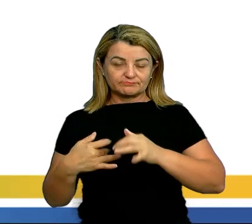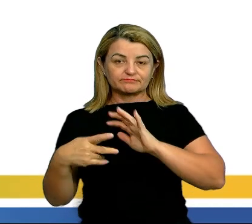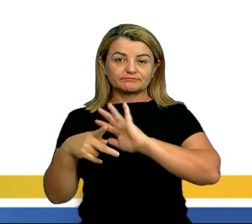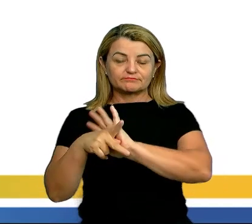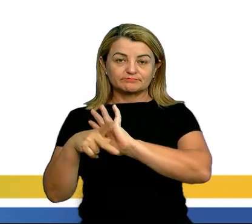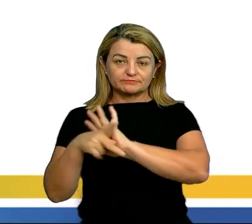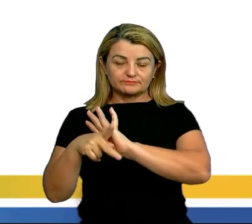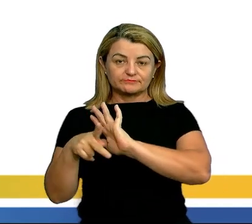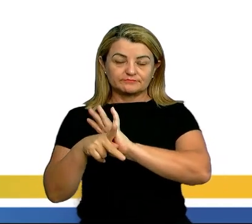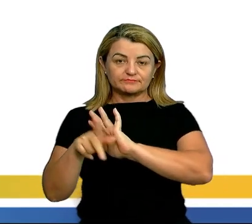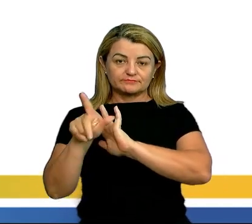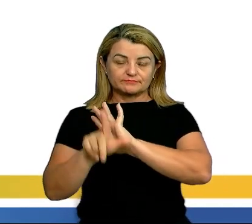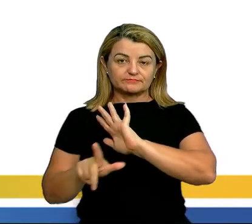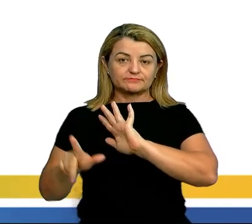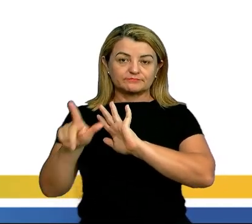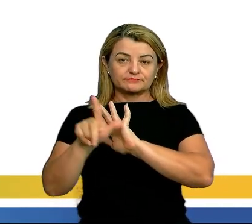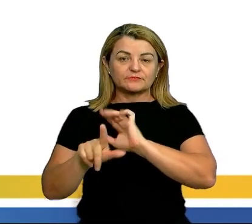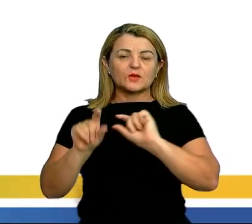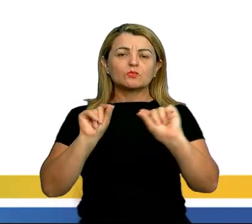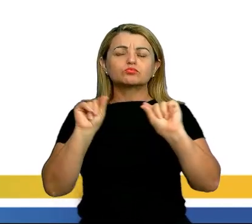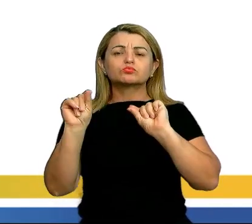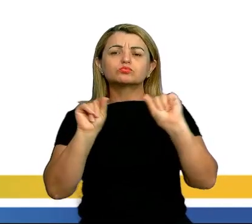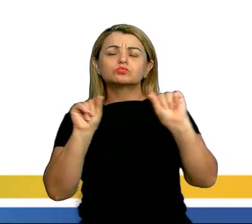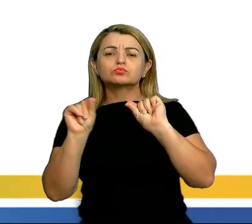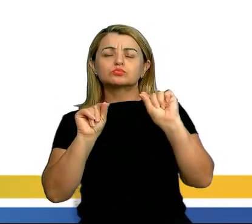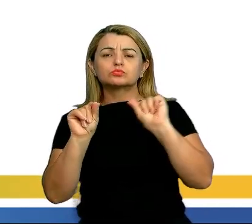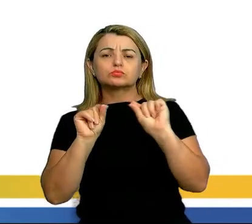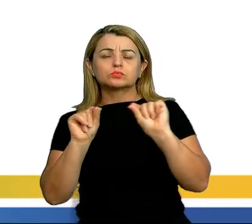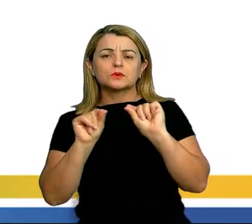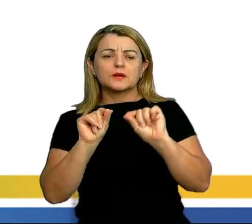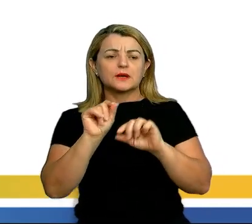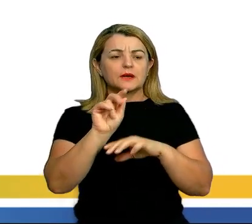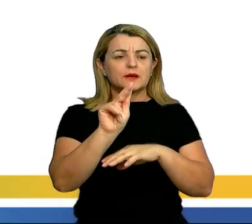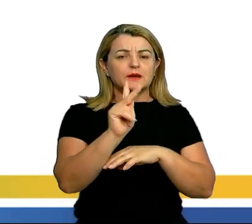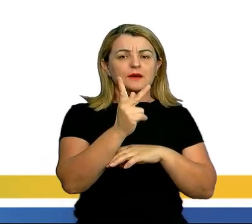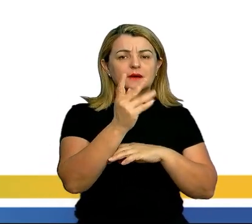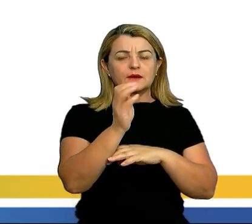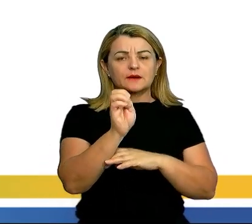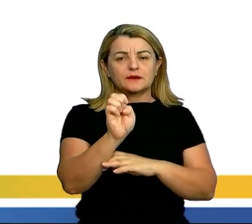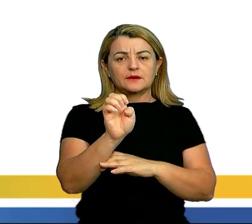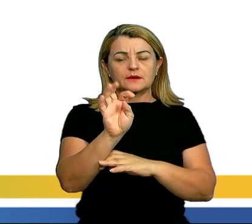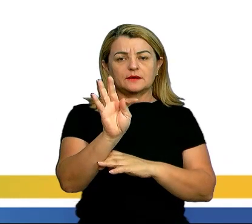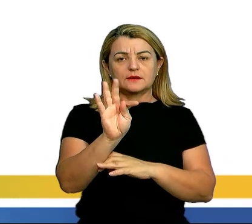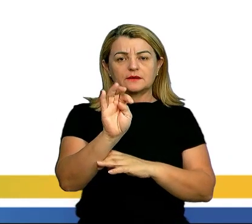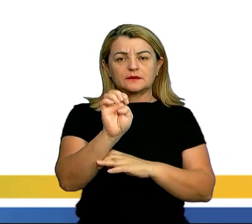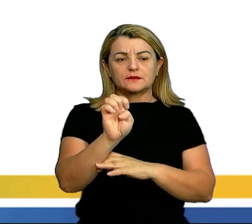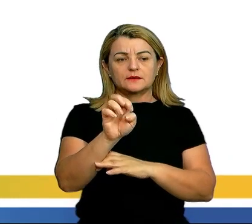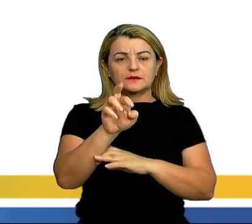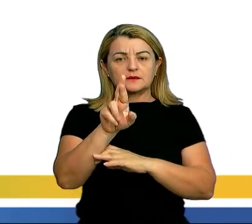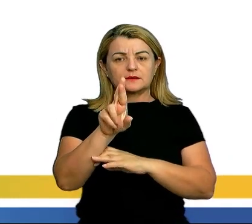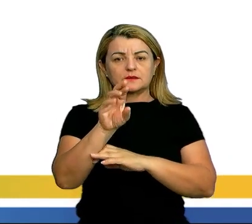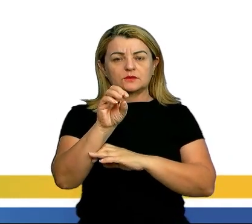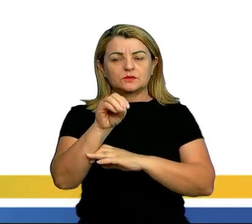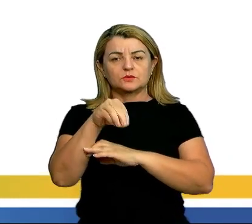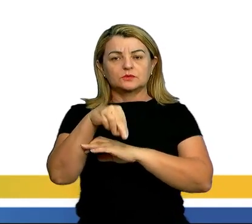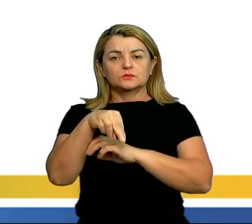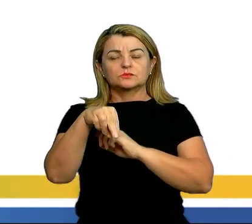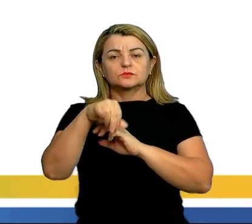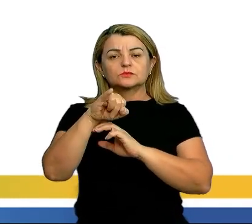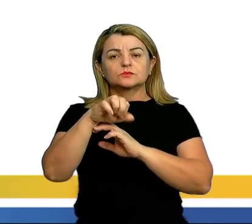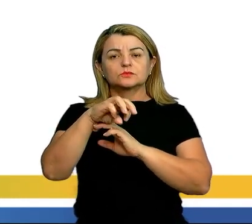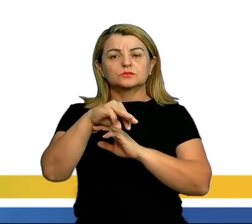é importante a gente relembrar o que seria heterônimo, não é? Lembra que a gente falava em aulas